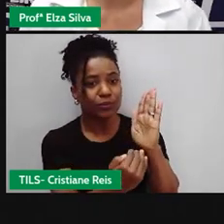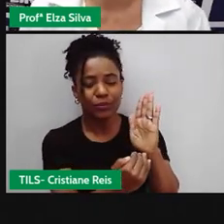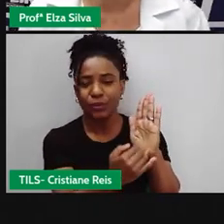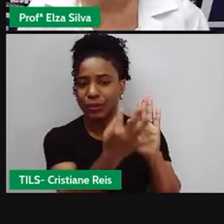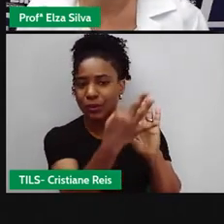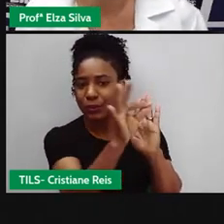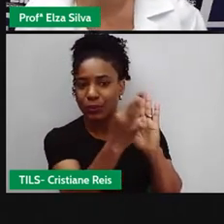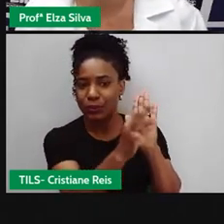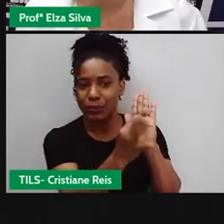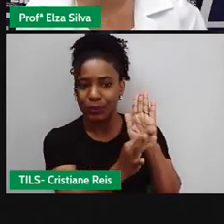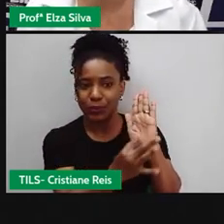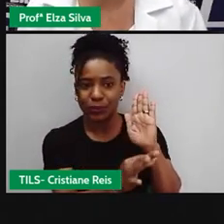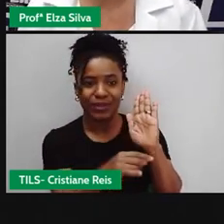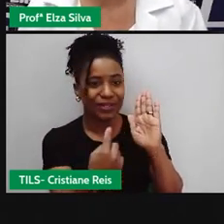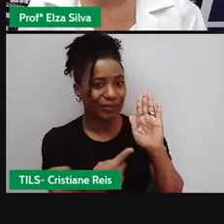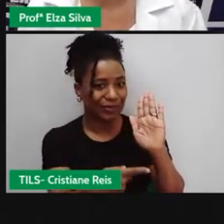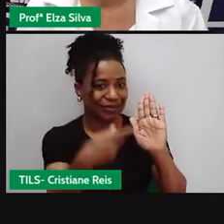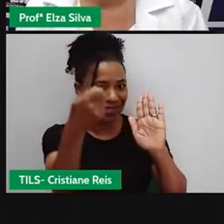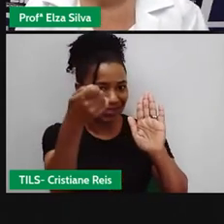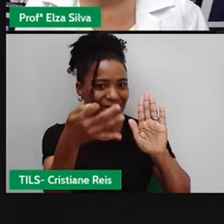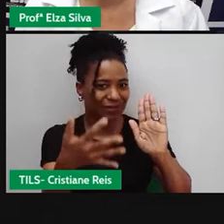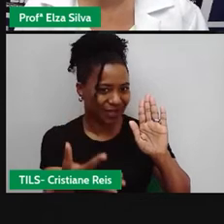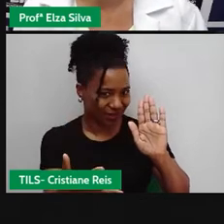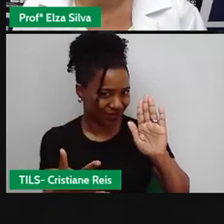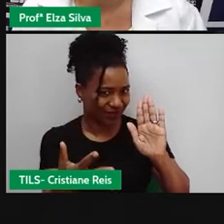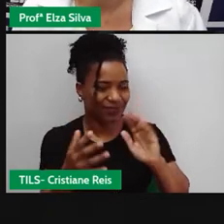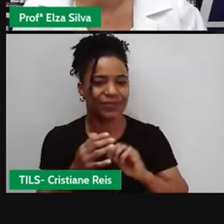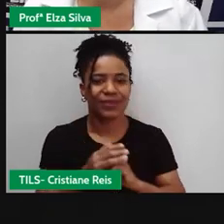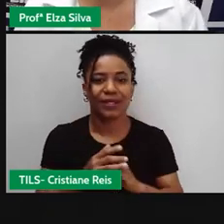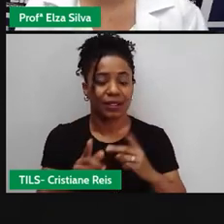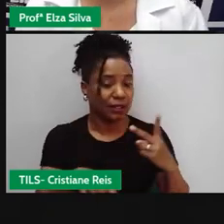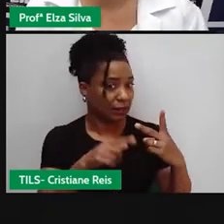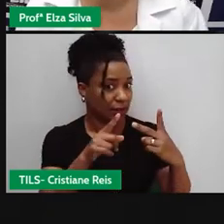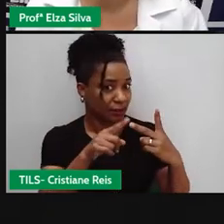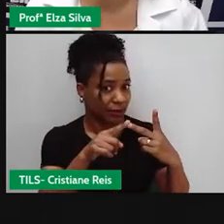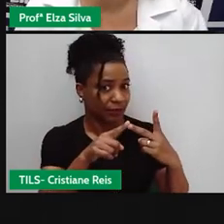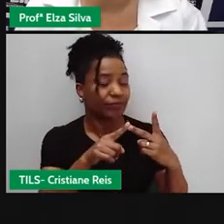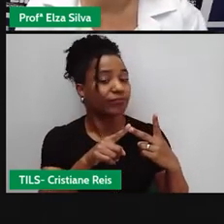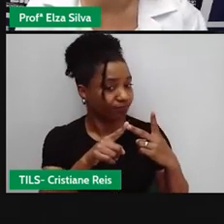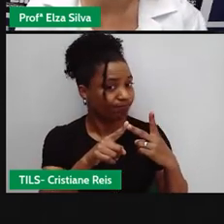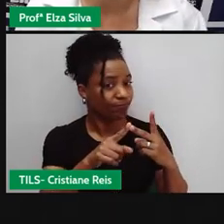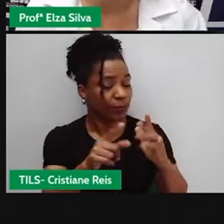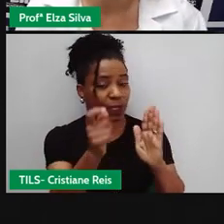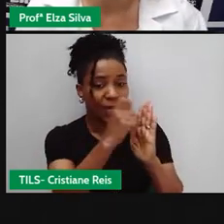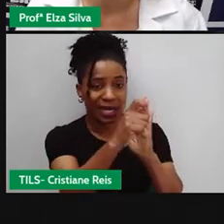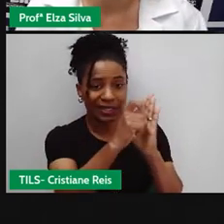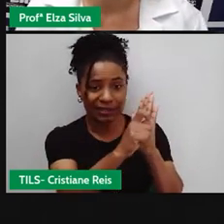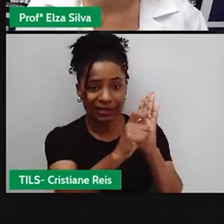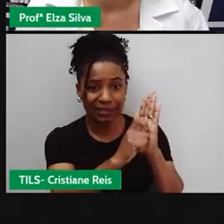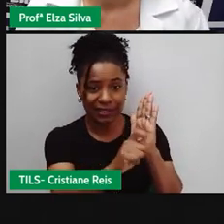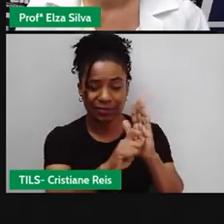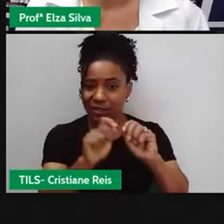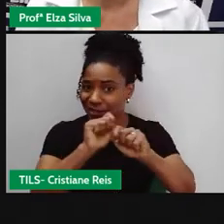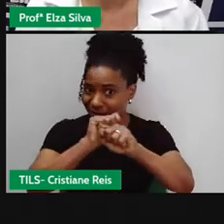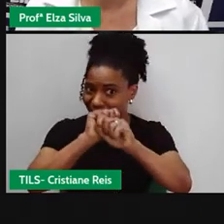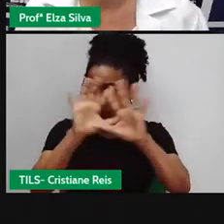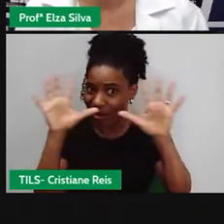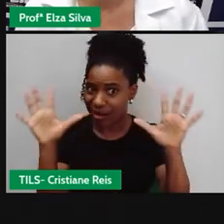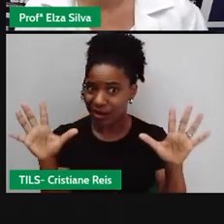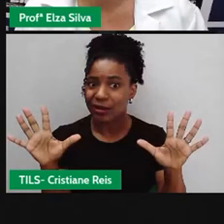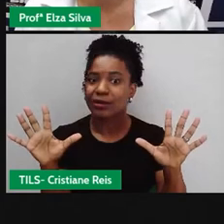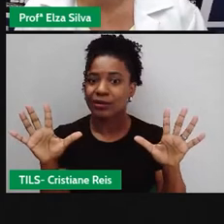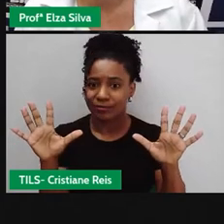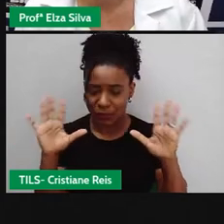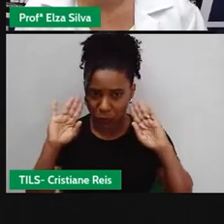Mais à frente na nossa aula A escrita, ela deve ser clara e objetiva O texto